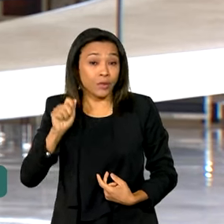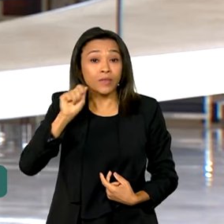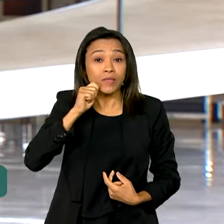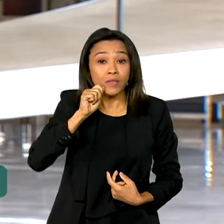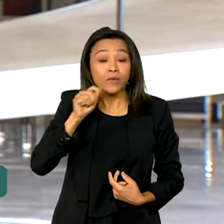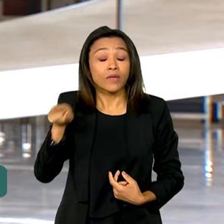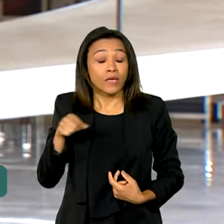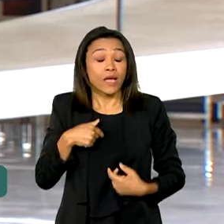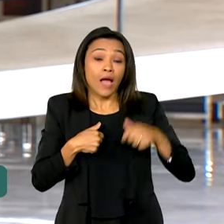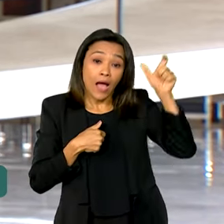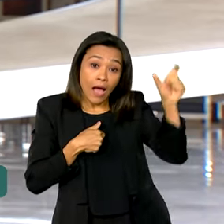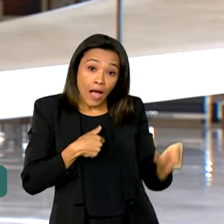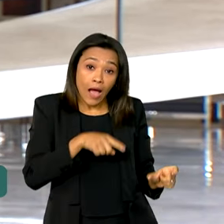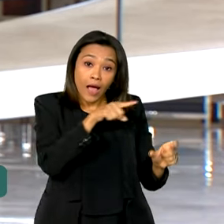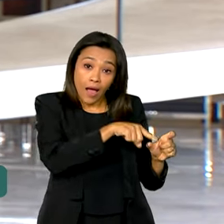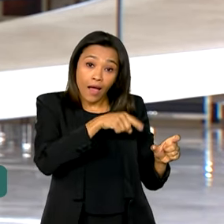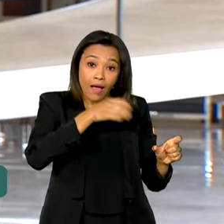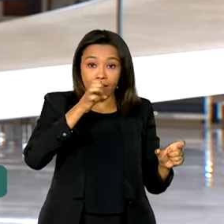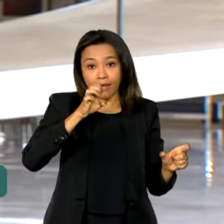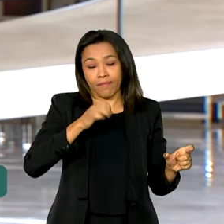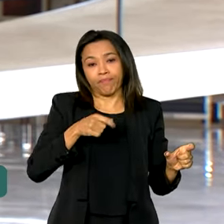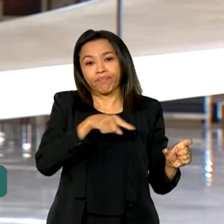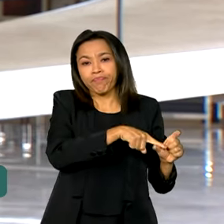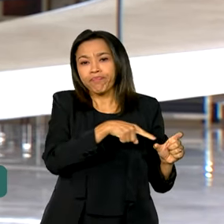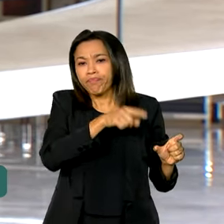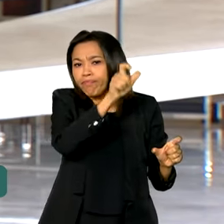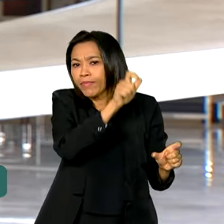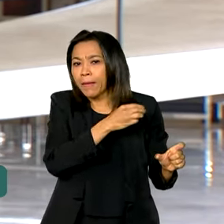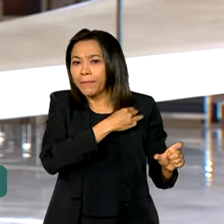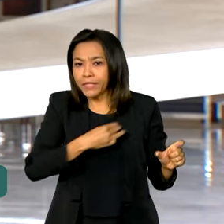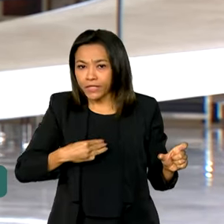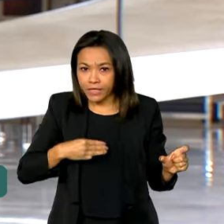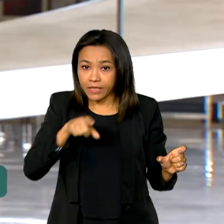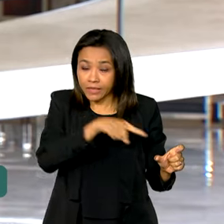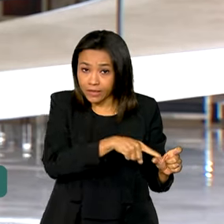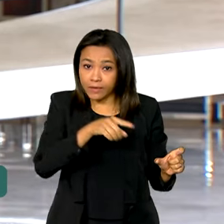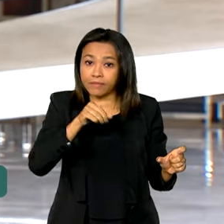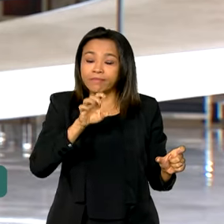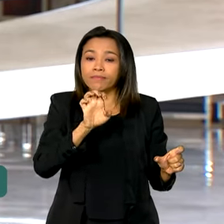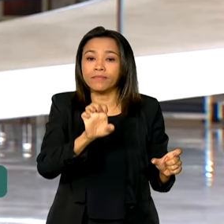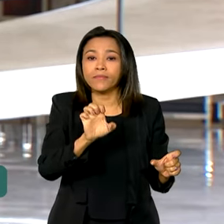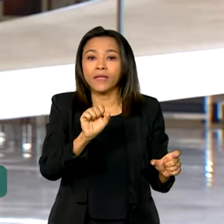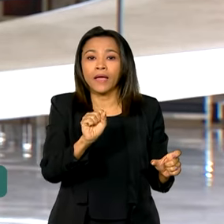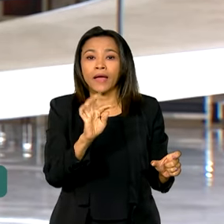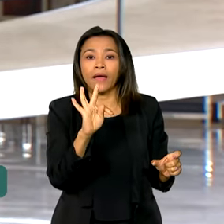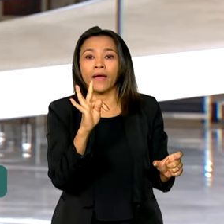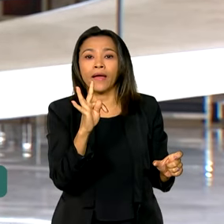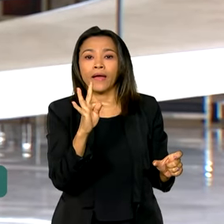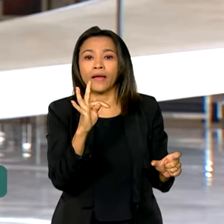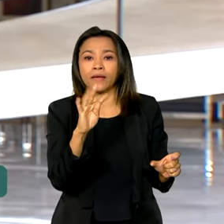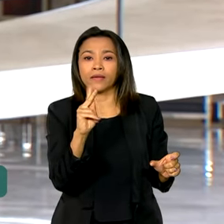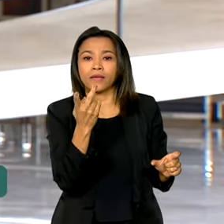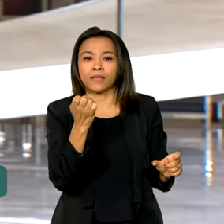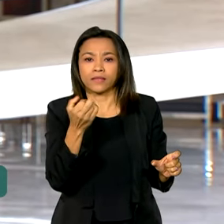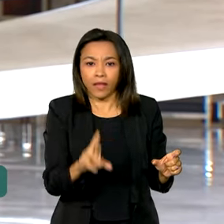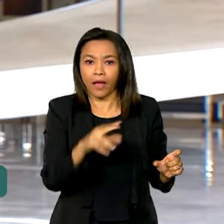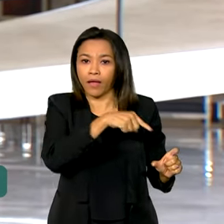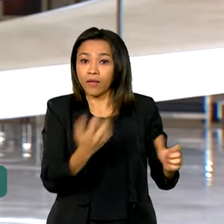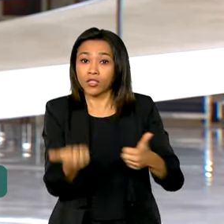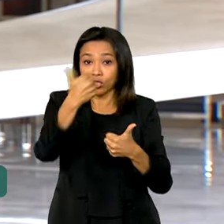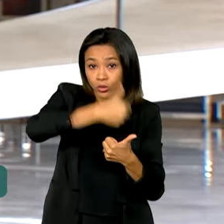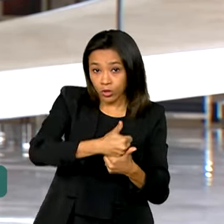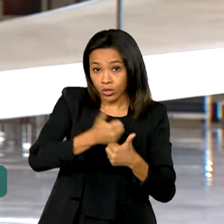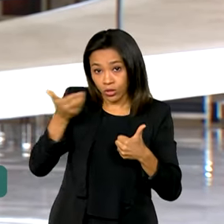Esther Dweck foi nomeada para exercer o cargo de forma interina, acumulando temporariamente a função com a